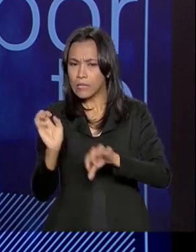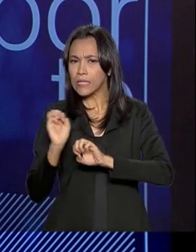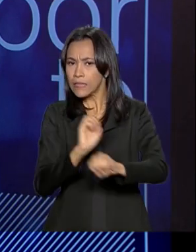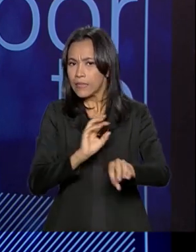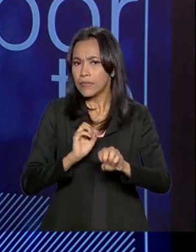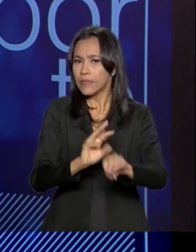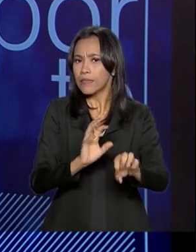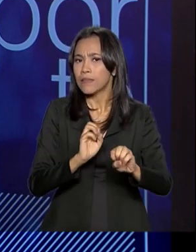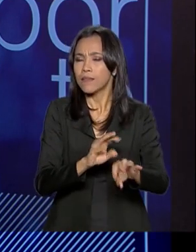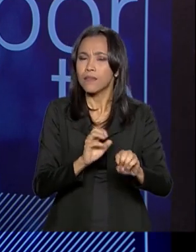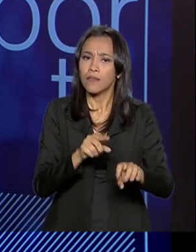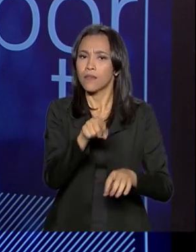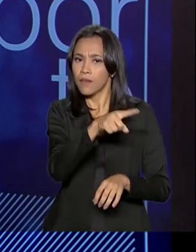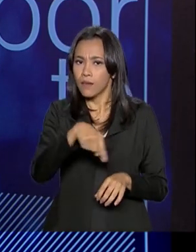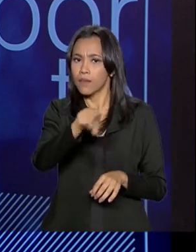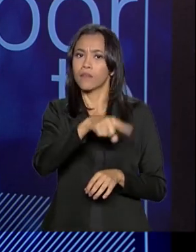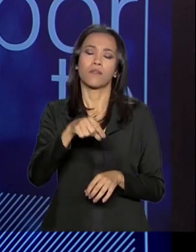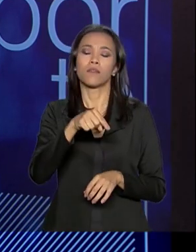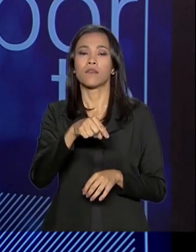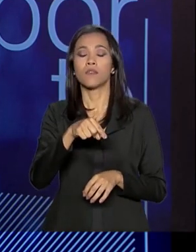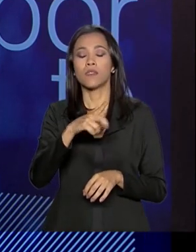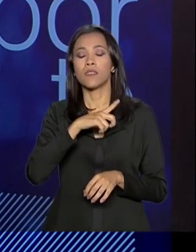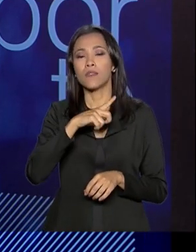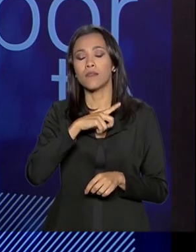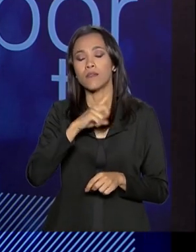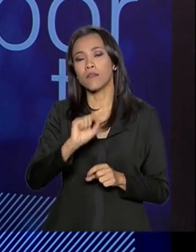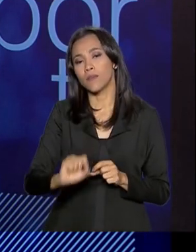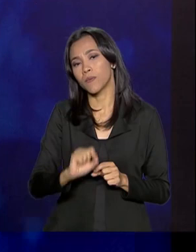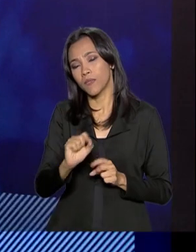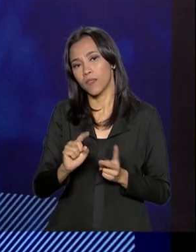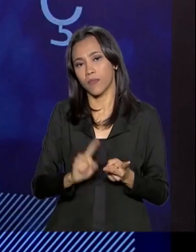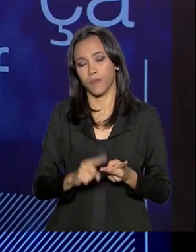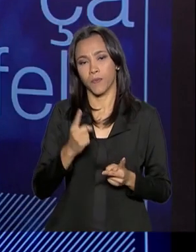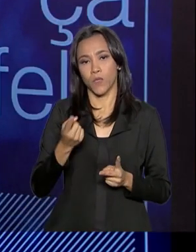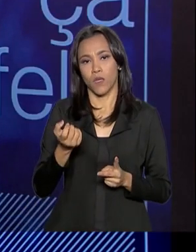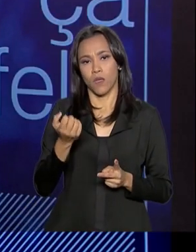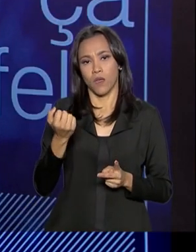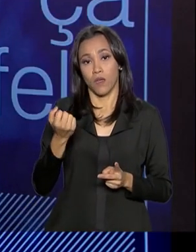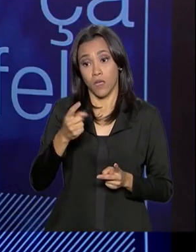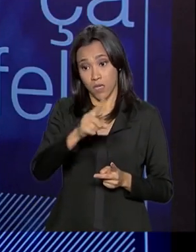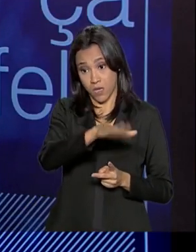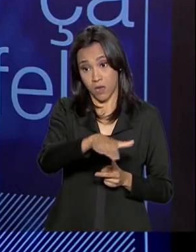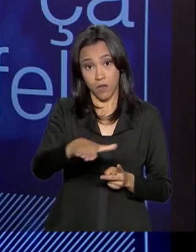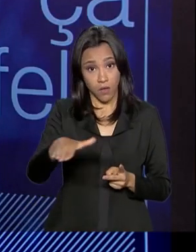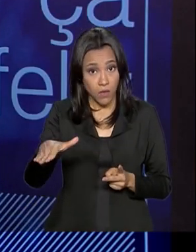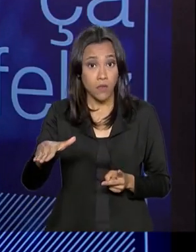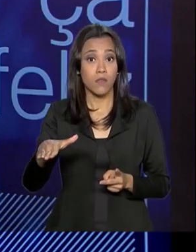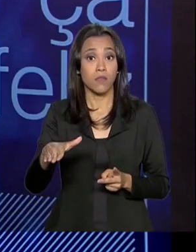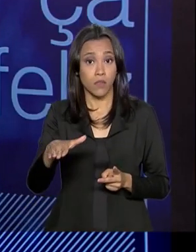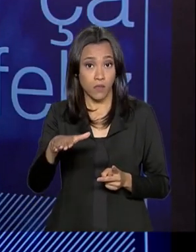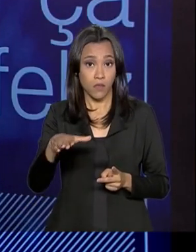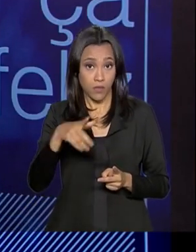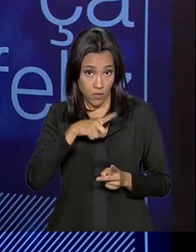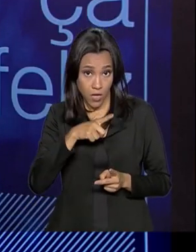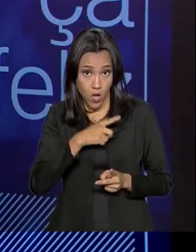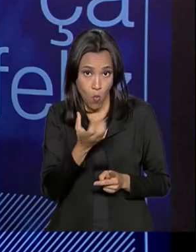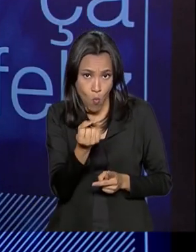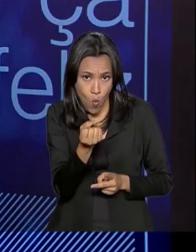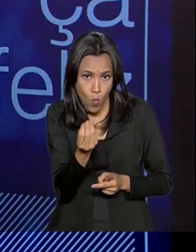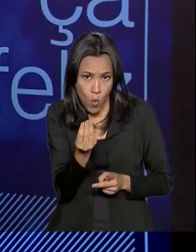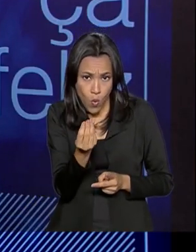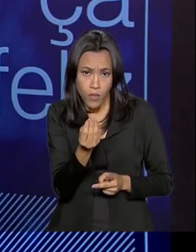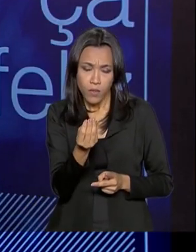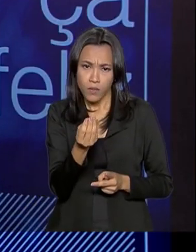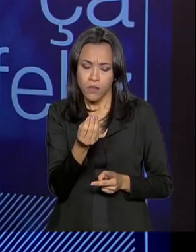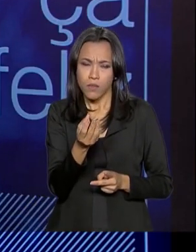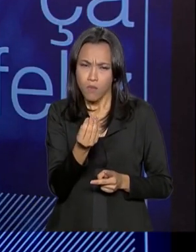programas de microcrédito, que tenha-se um número maior de crianças, de proporção de crianças e idade do criança